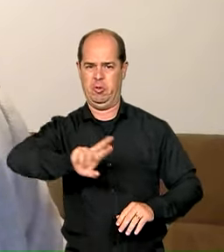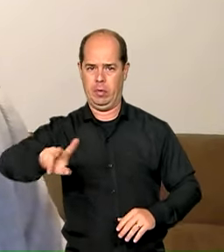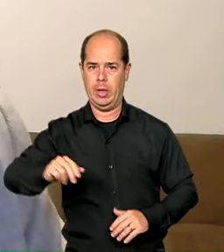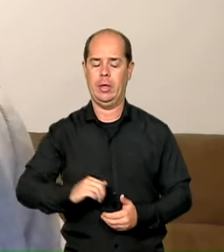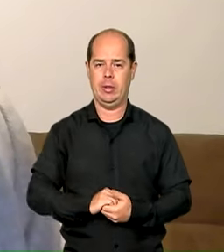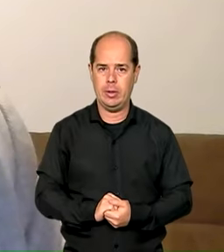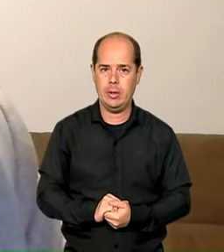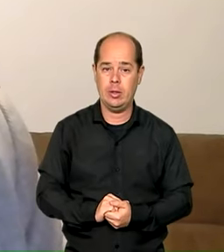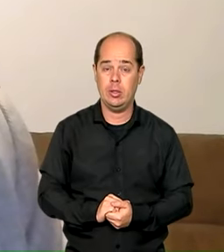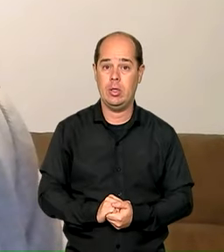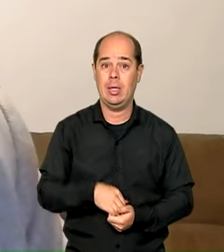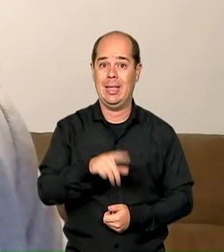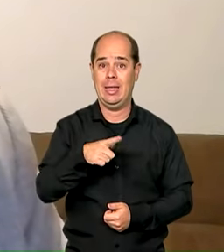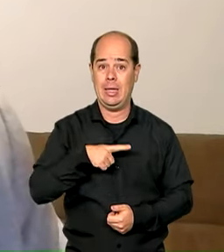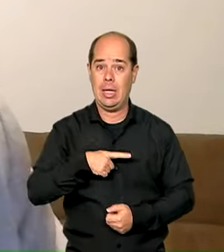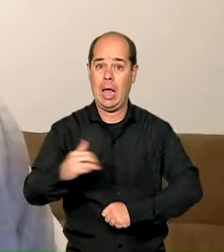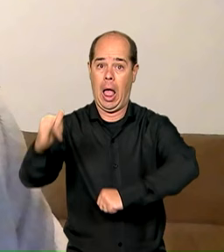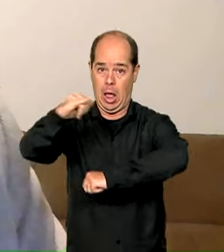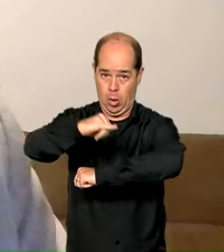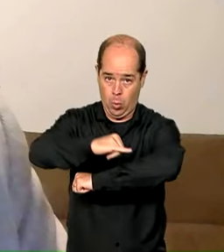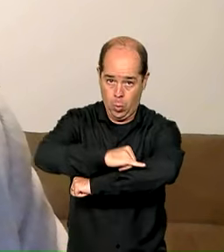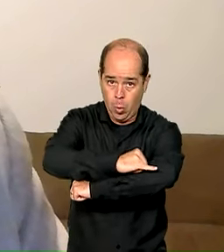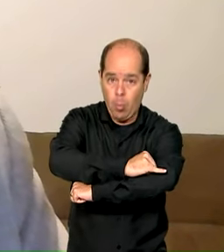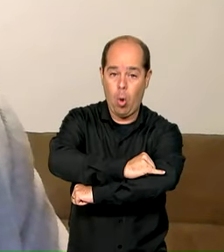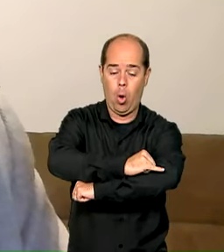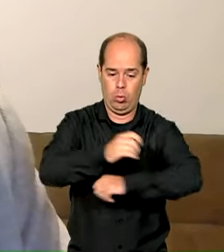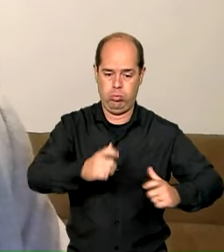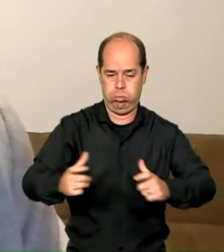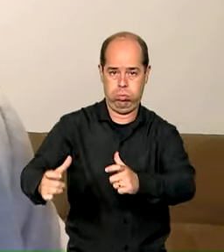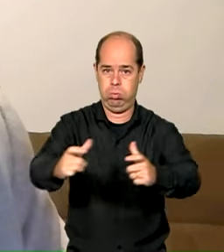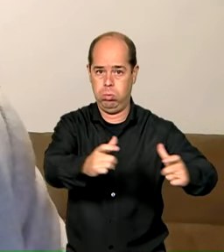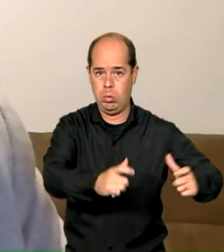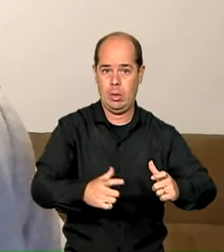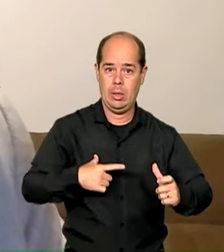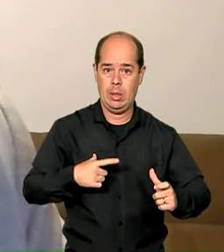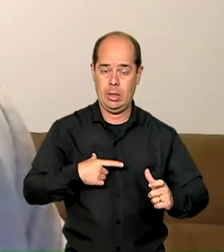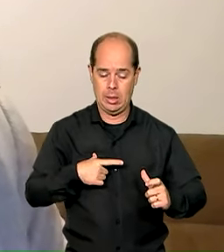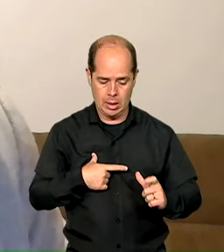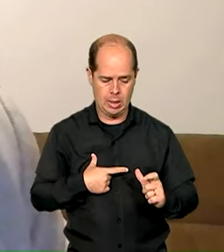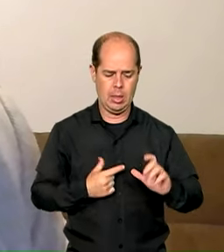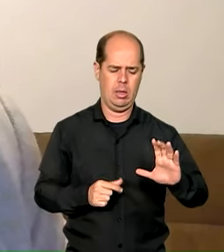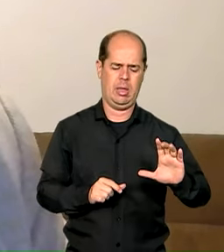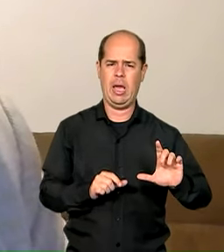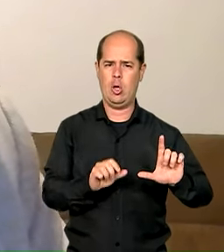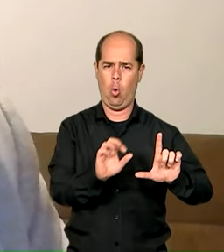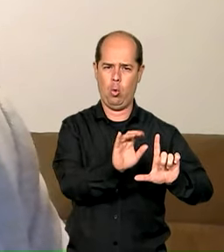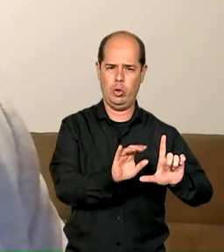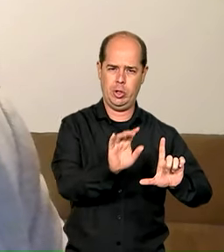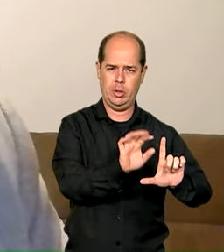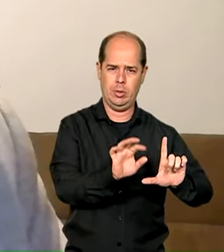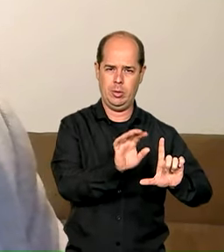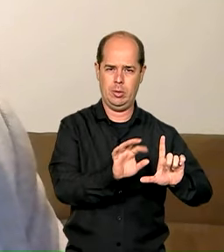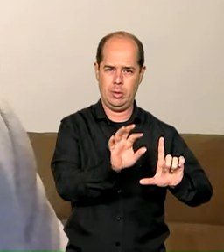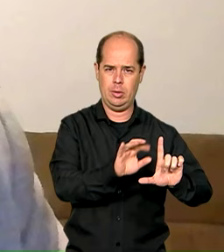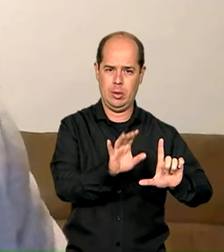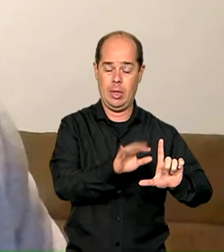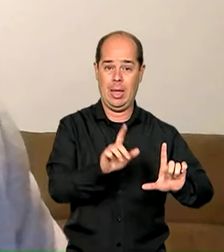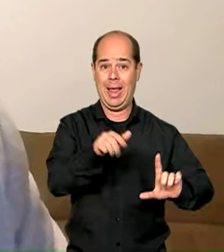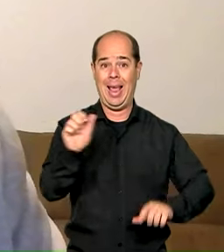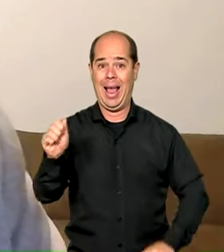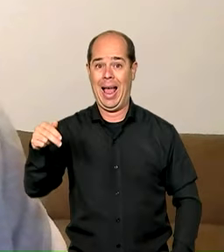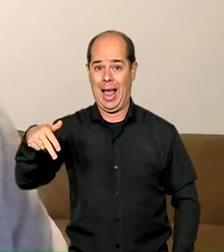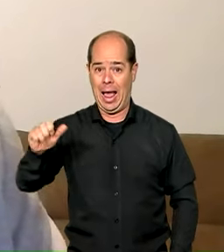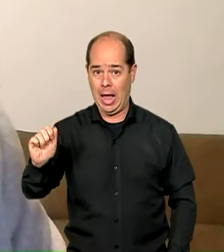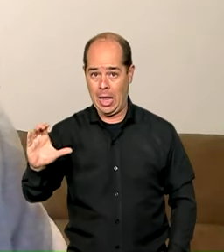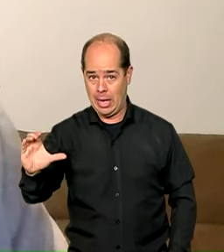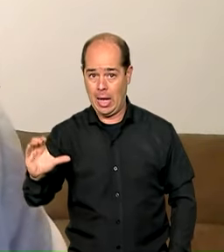disponíveis nos principais aeroportos brasileiros QR codes da ANAC. Esses QR codes estão em áreas de grande circulação, como balcão